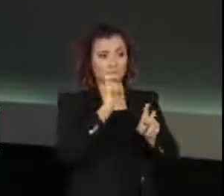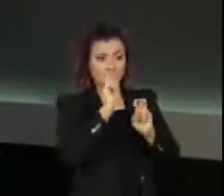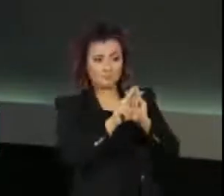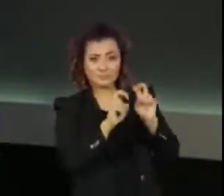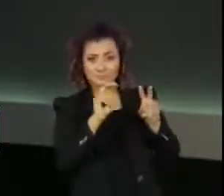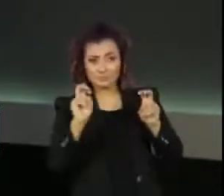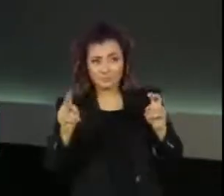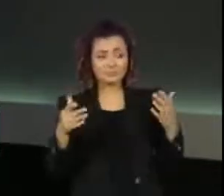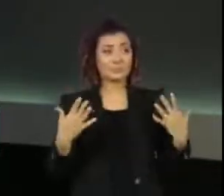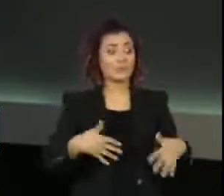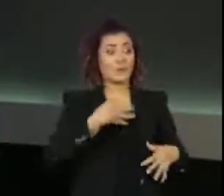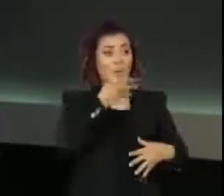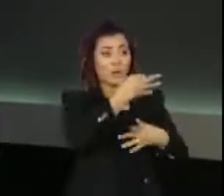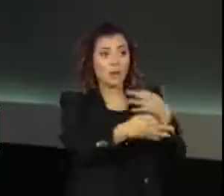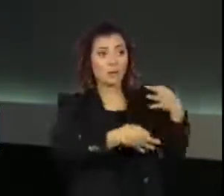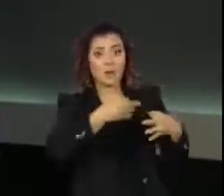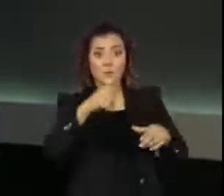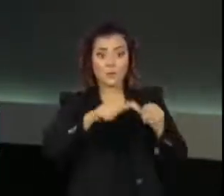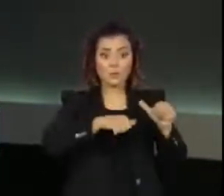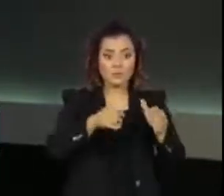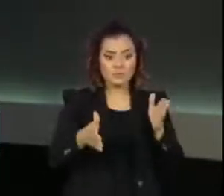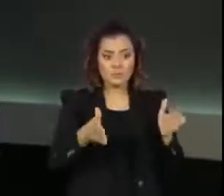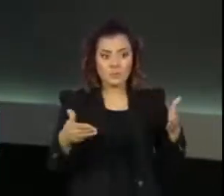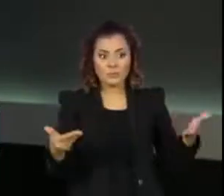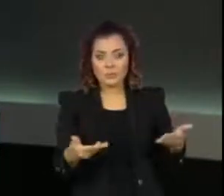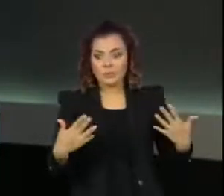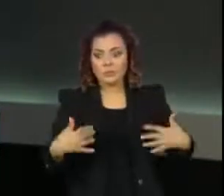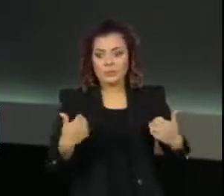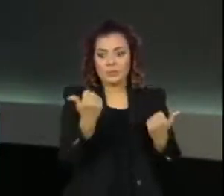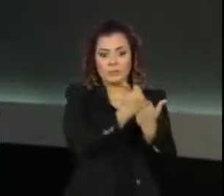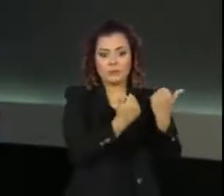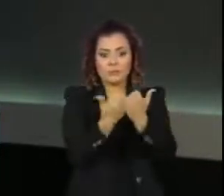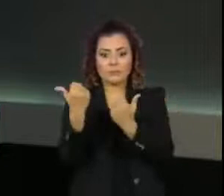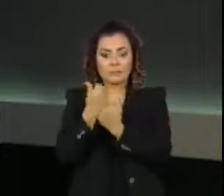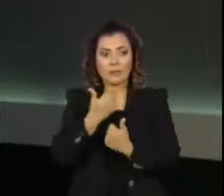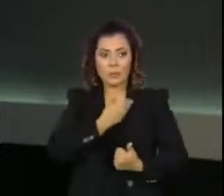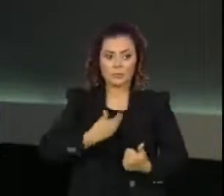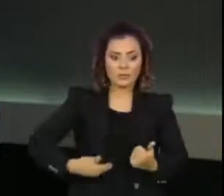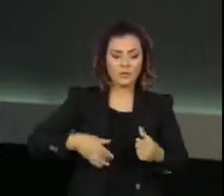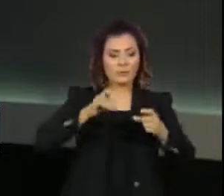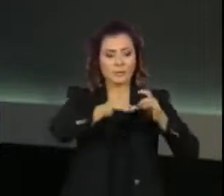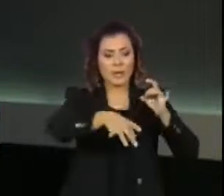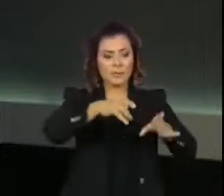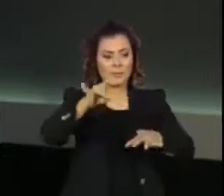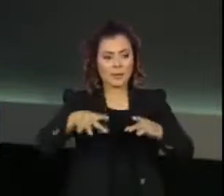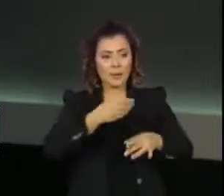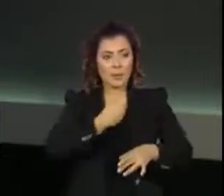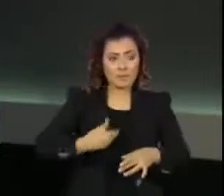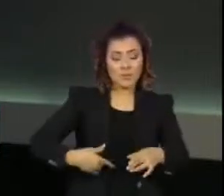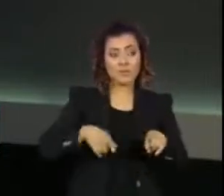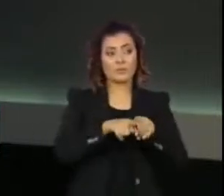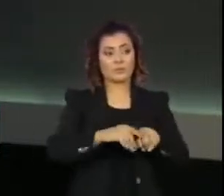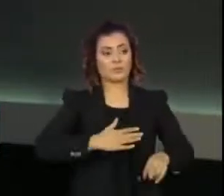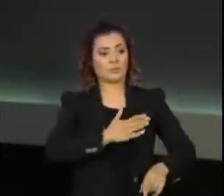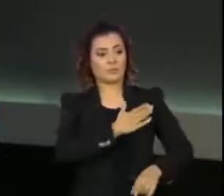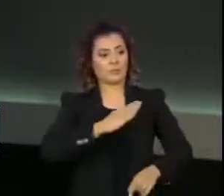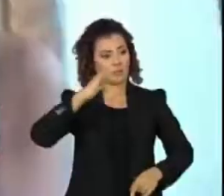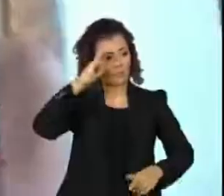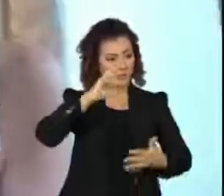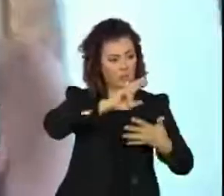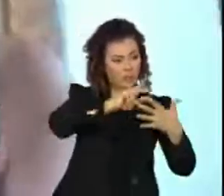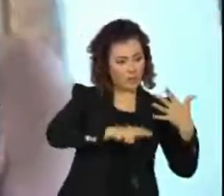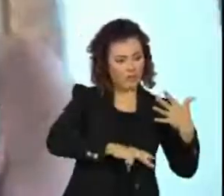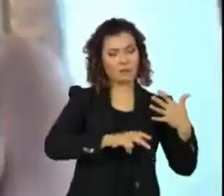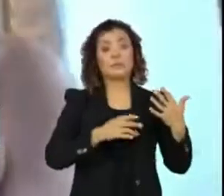falas, declarações, mudanças no governo, baixas no governo e nas Forças Armadas.